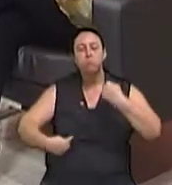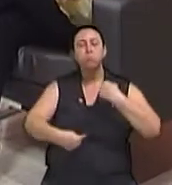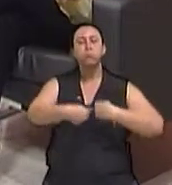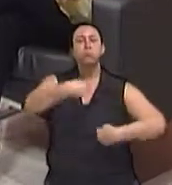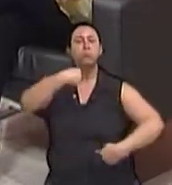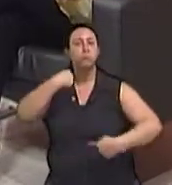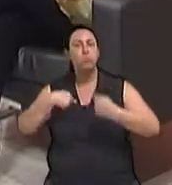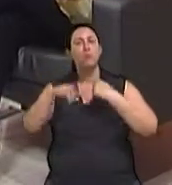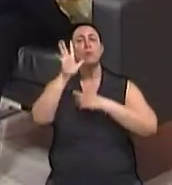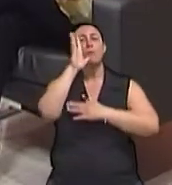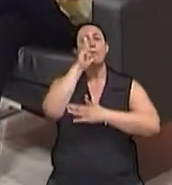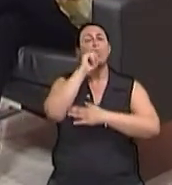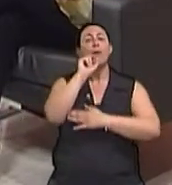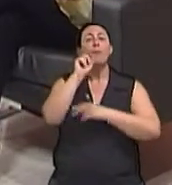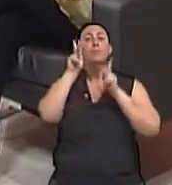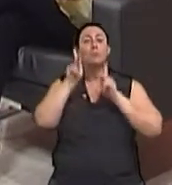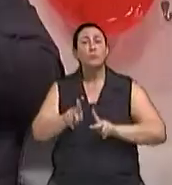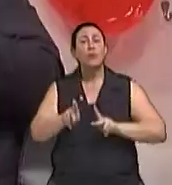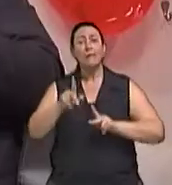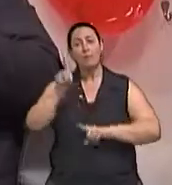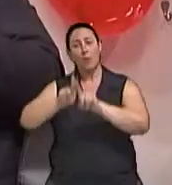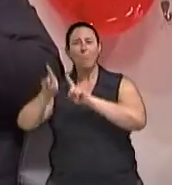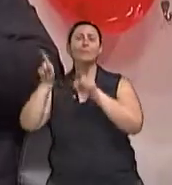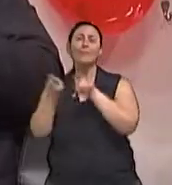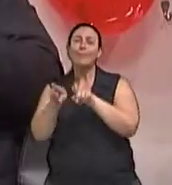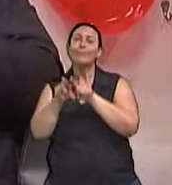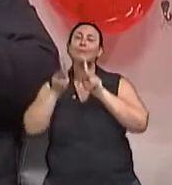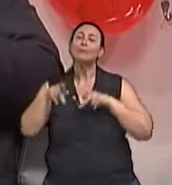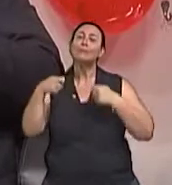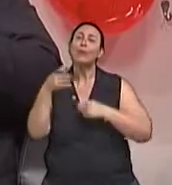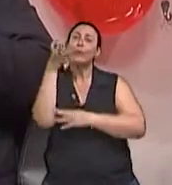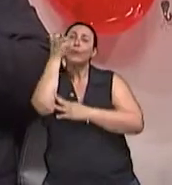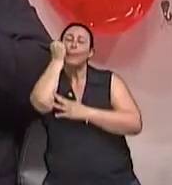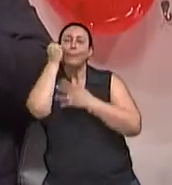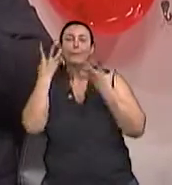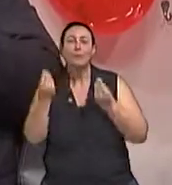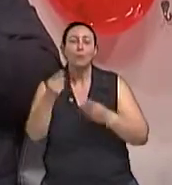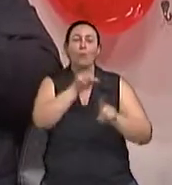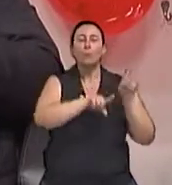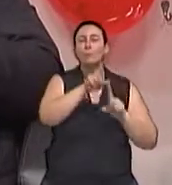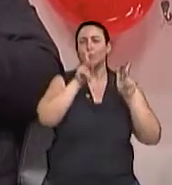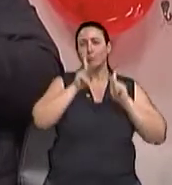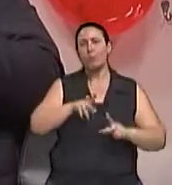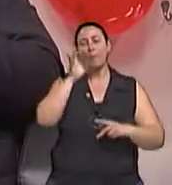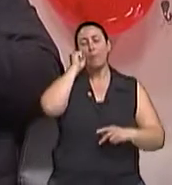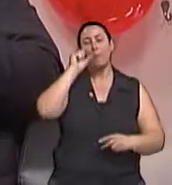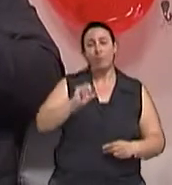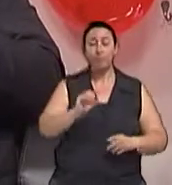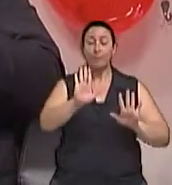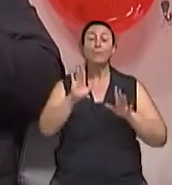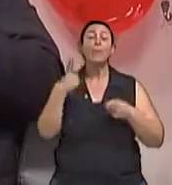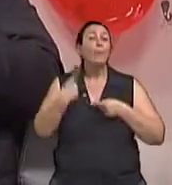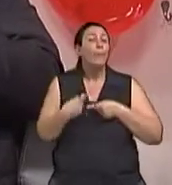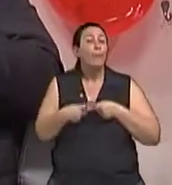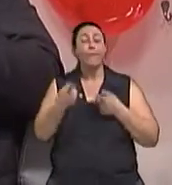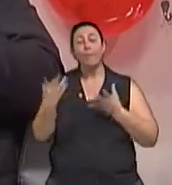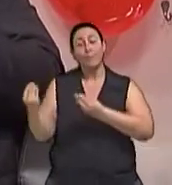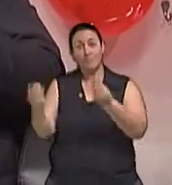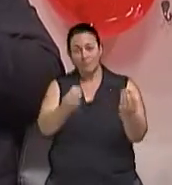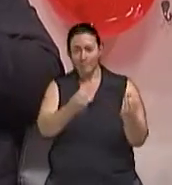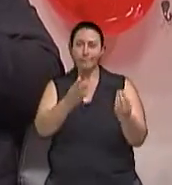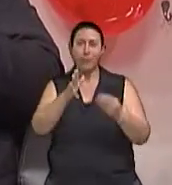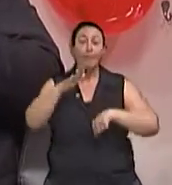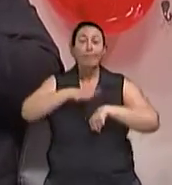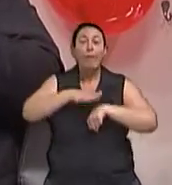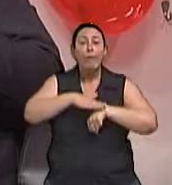algumas pessoas precisam dormir mais do que outras. Mas mais importante ainda do que o tempo dormindo é a